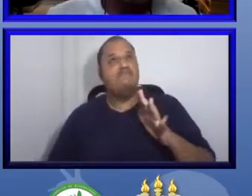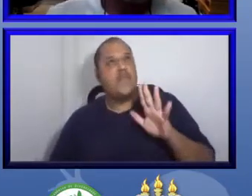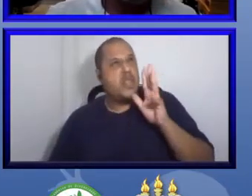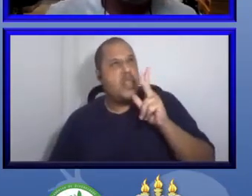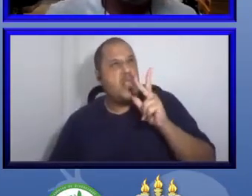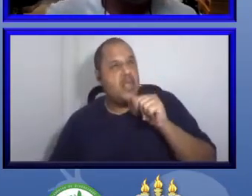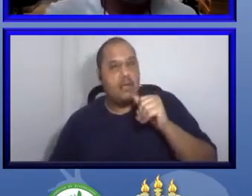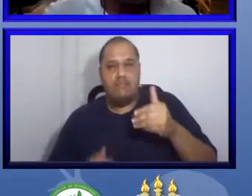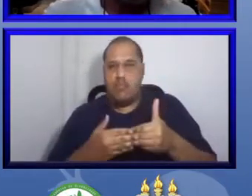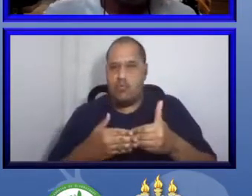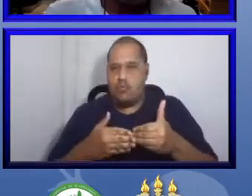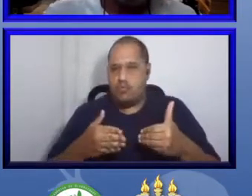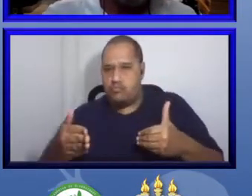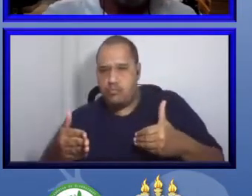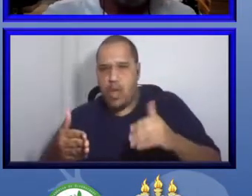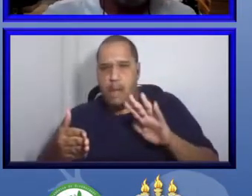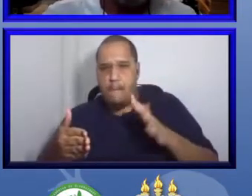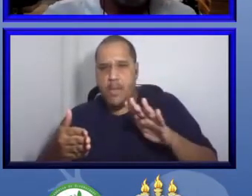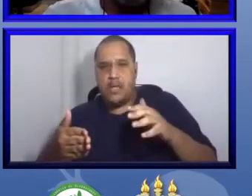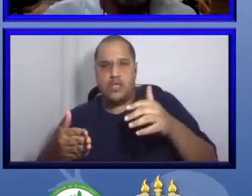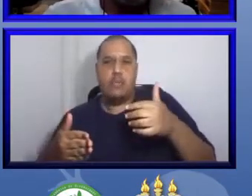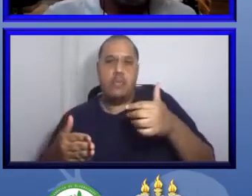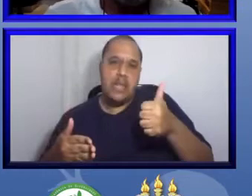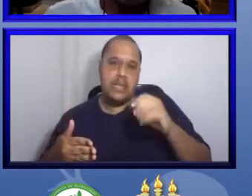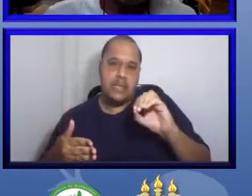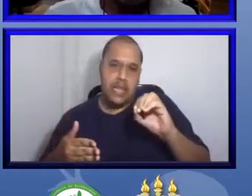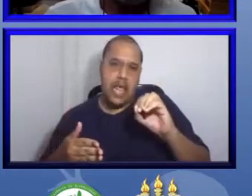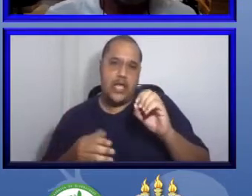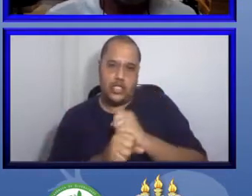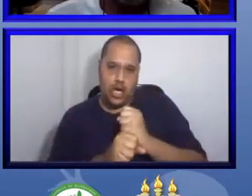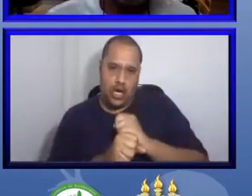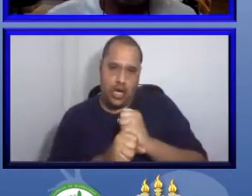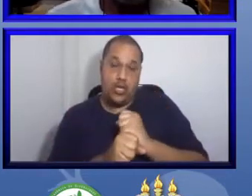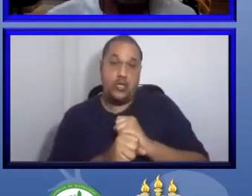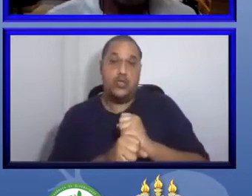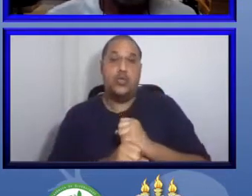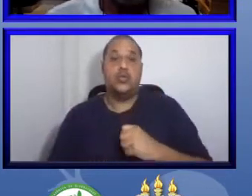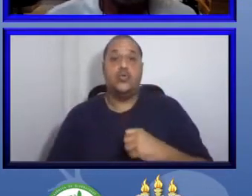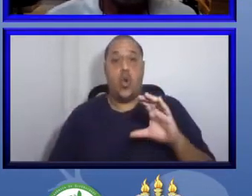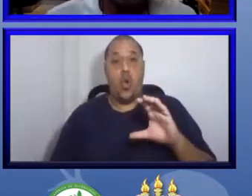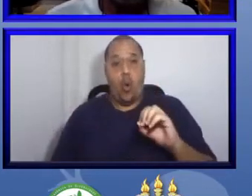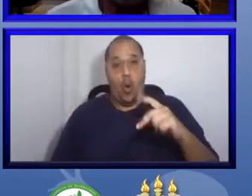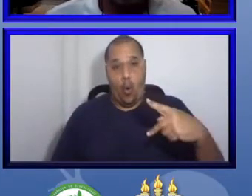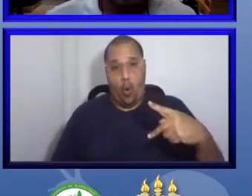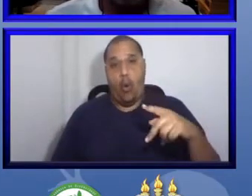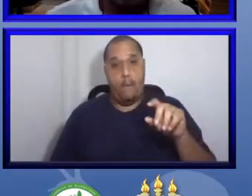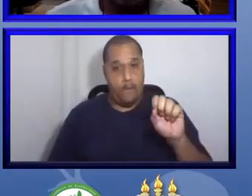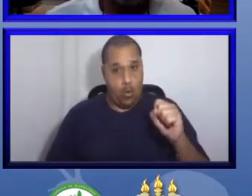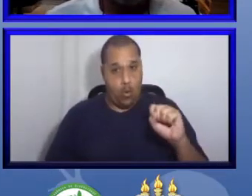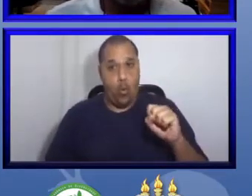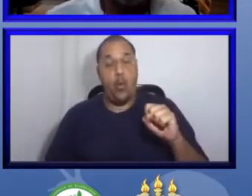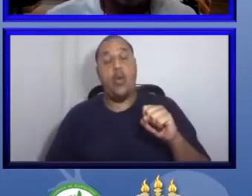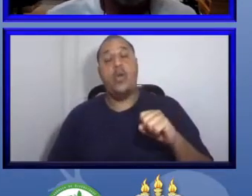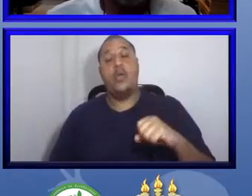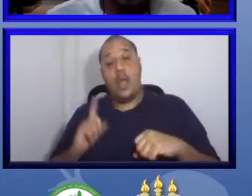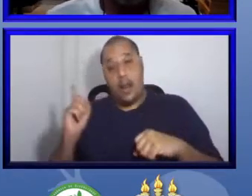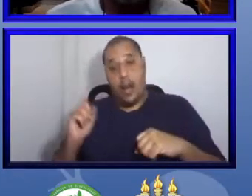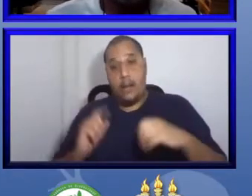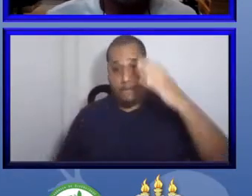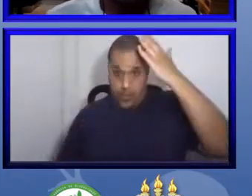na COP8 em Curitiba. Então, noto, em 1997, o Brasil assumiu o compromisso.